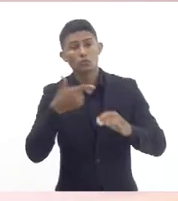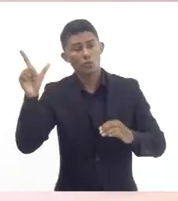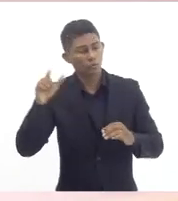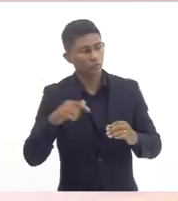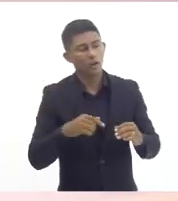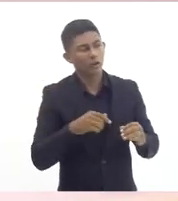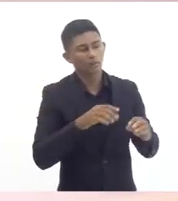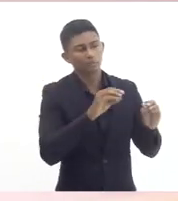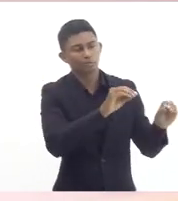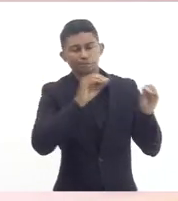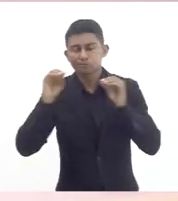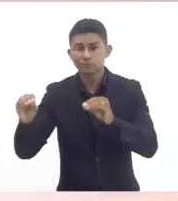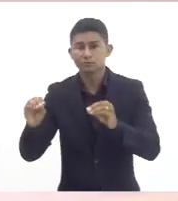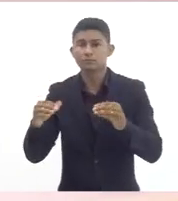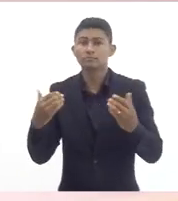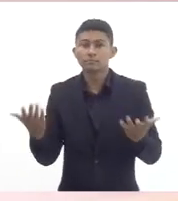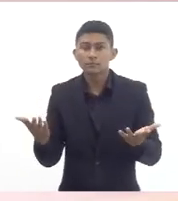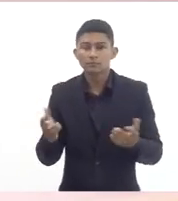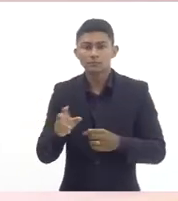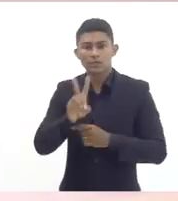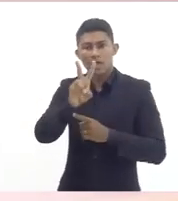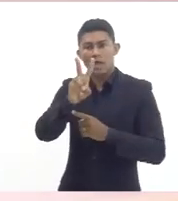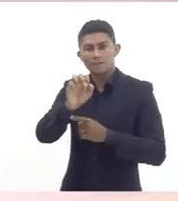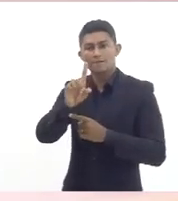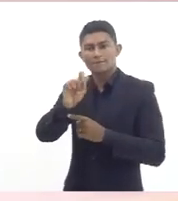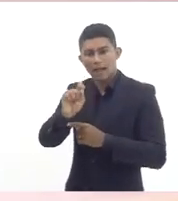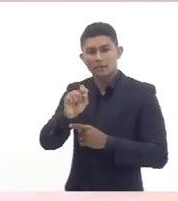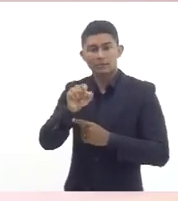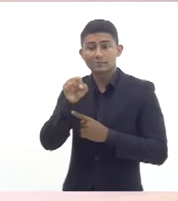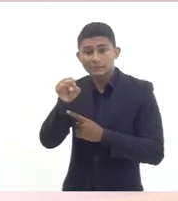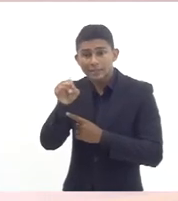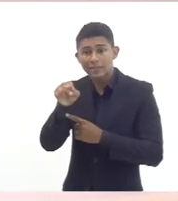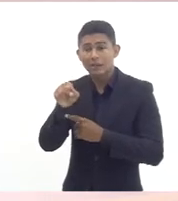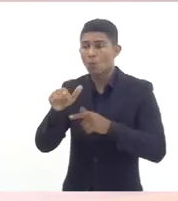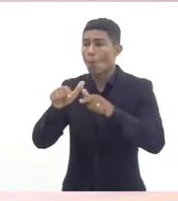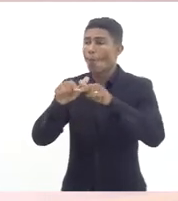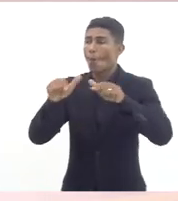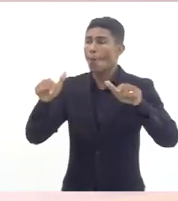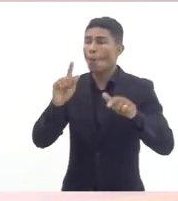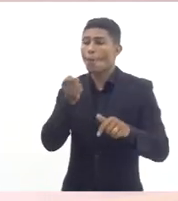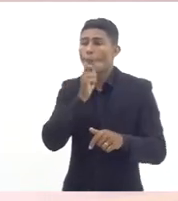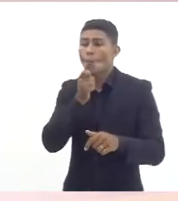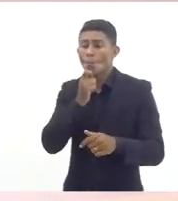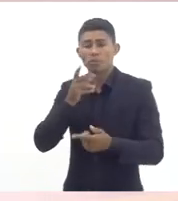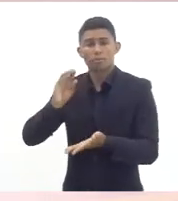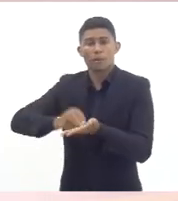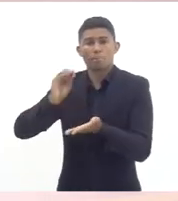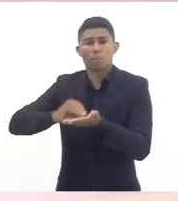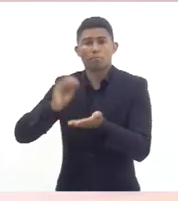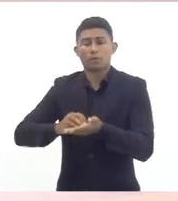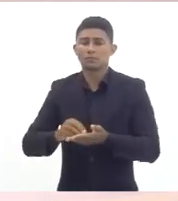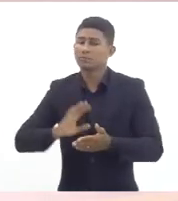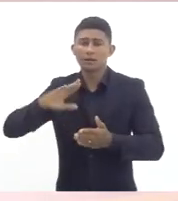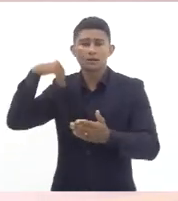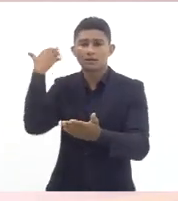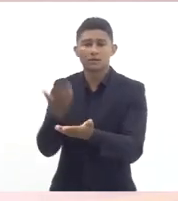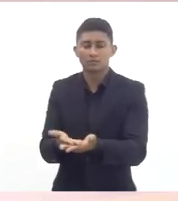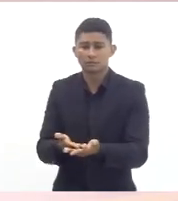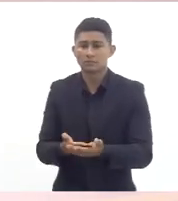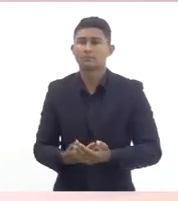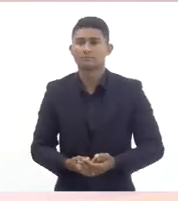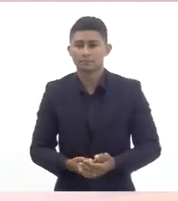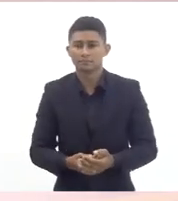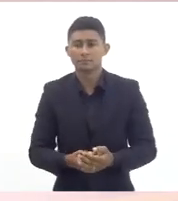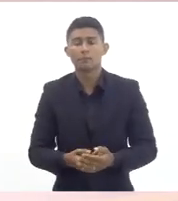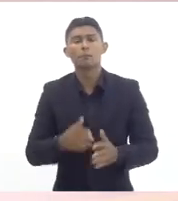aquela vaga ficou ociosa aquela vaga para concursado e a gente sabe eu creio também que já fiquei contente